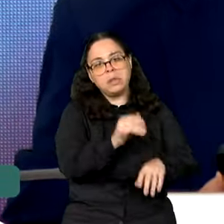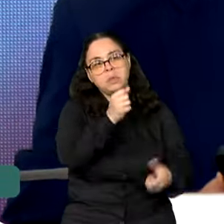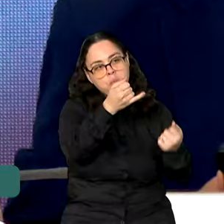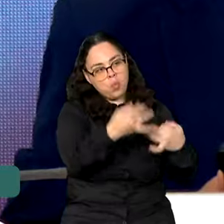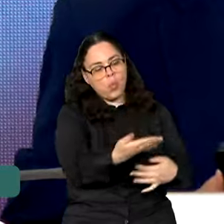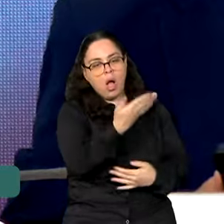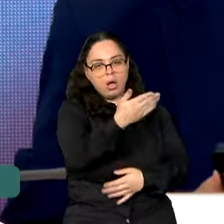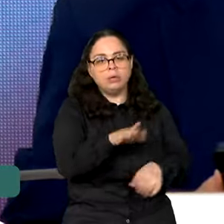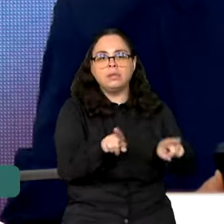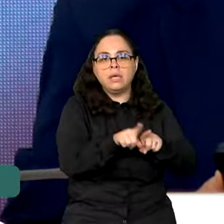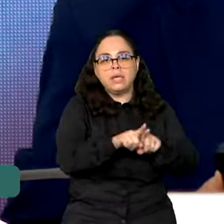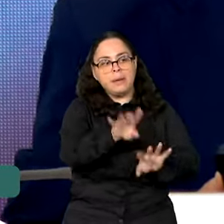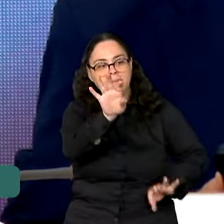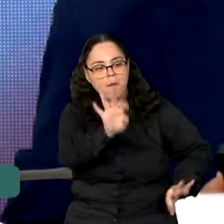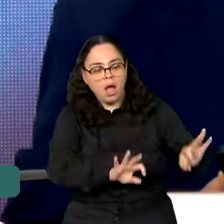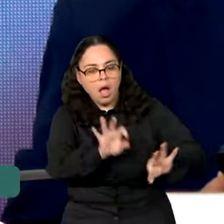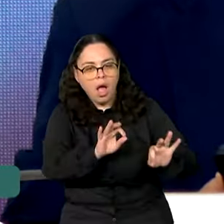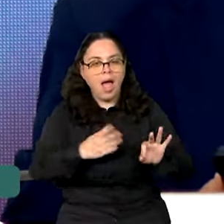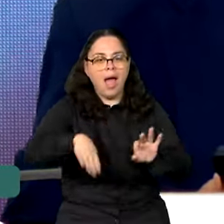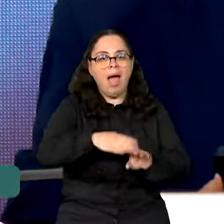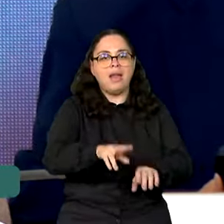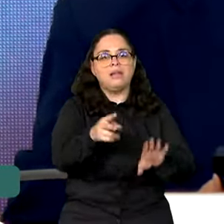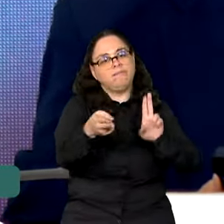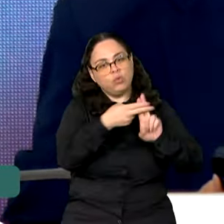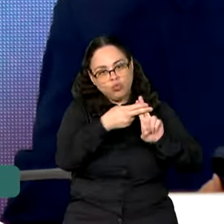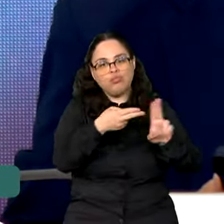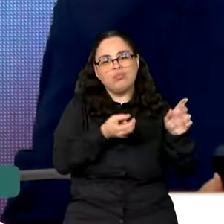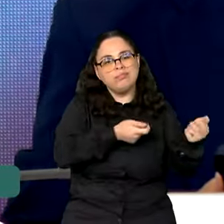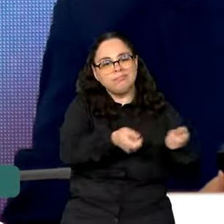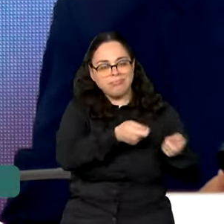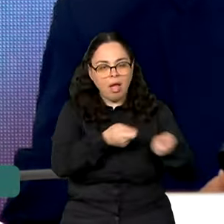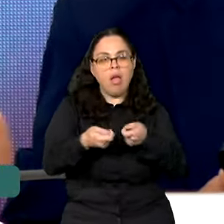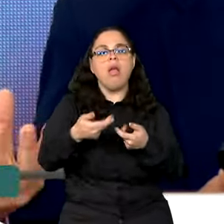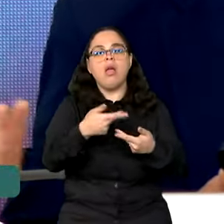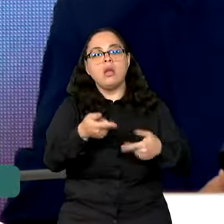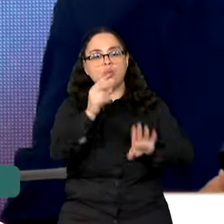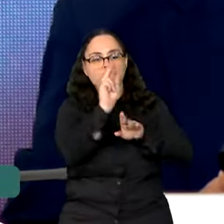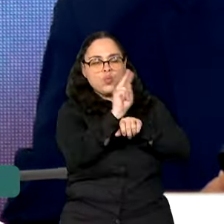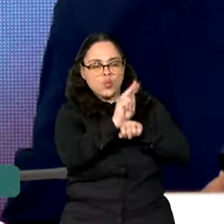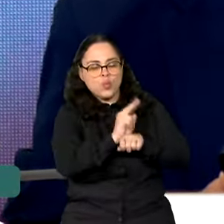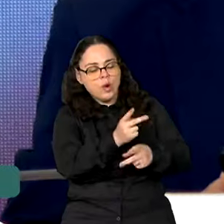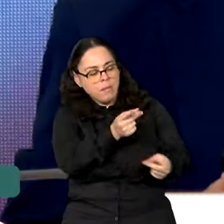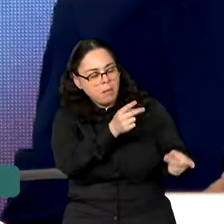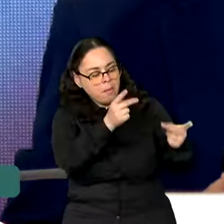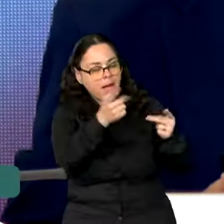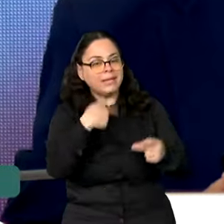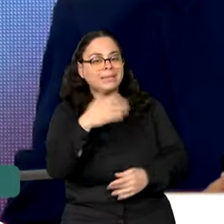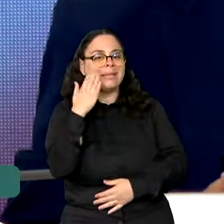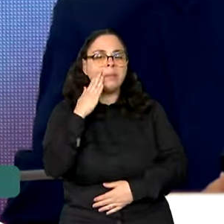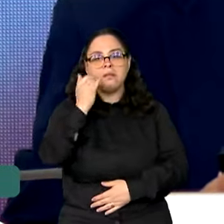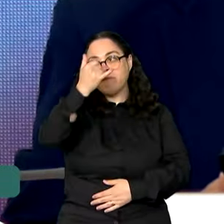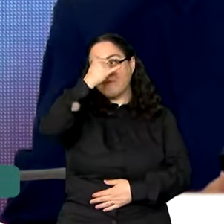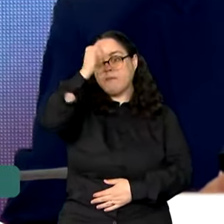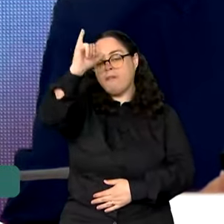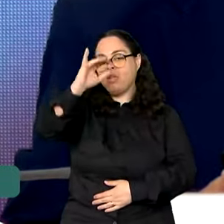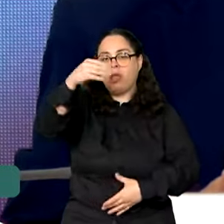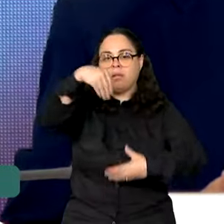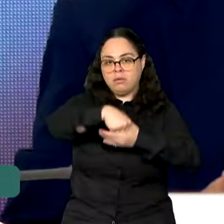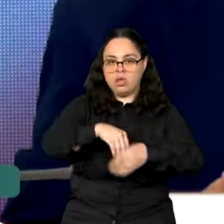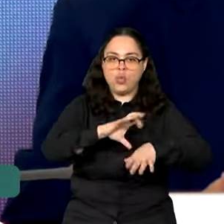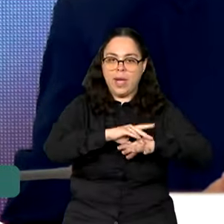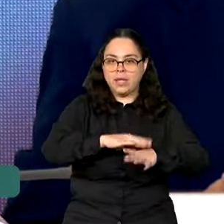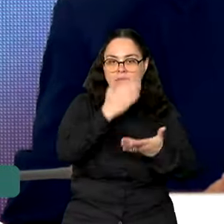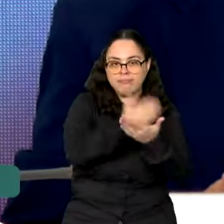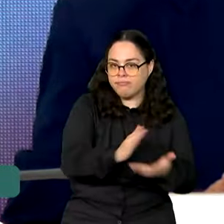falou, preparar redes de atenção à saúde. Com todos os nossos cuidados, sabemos que não evitaremos a existência da